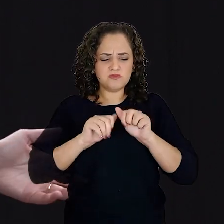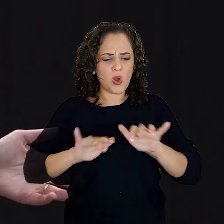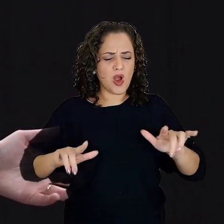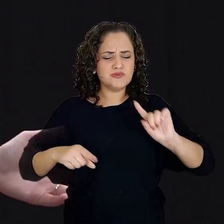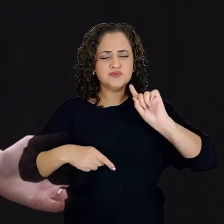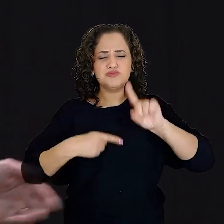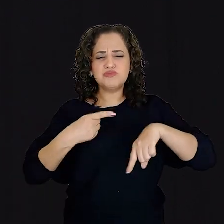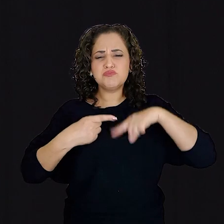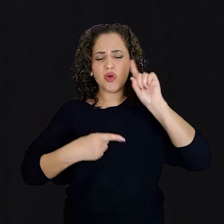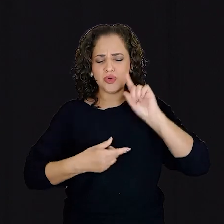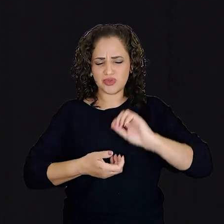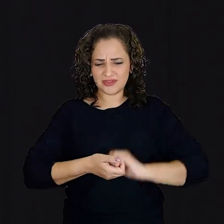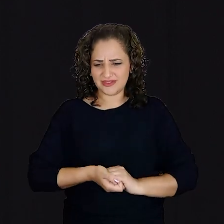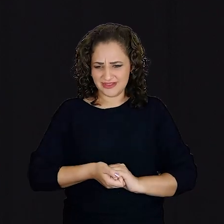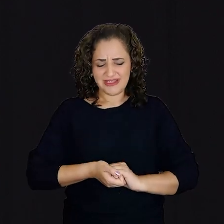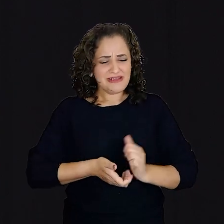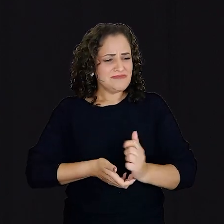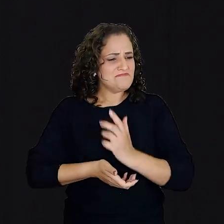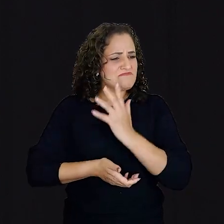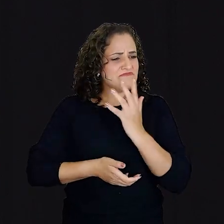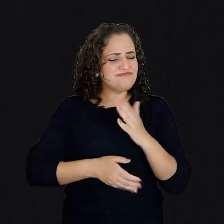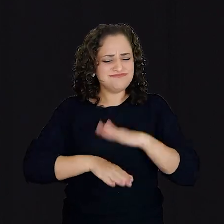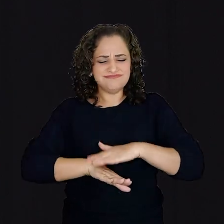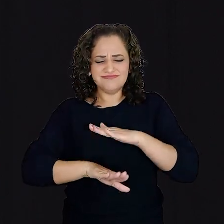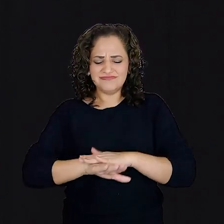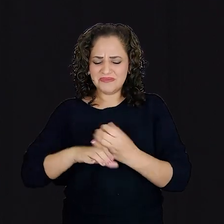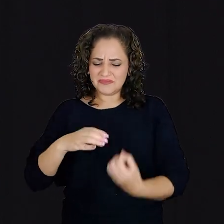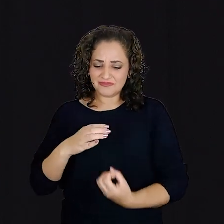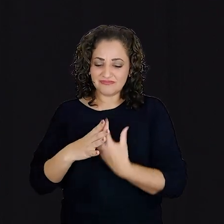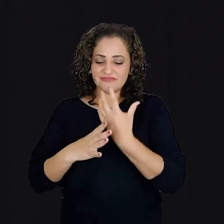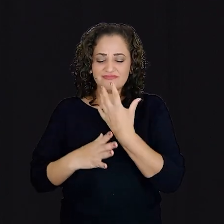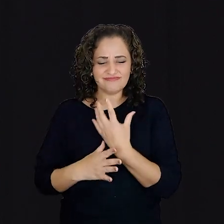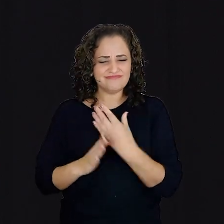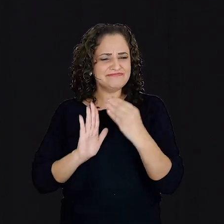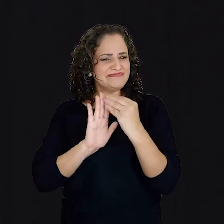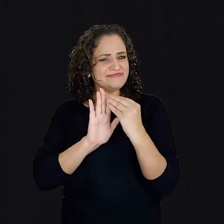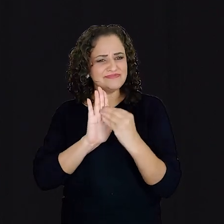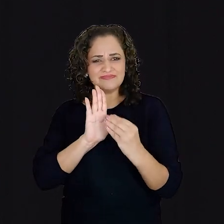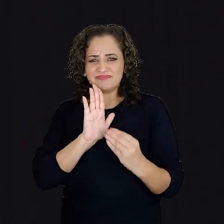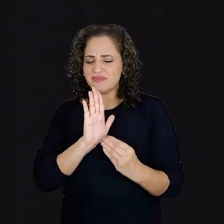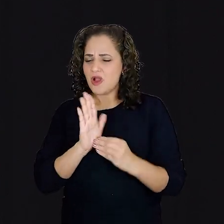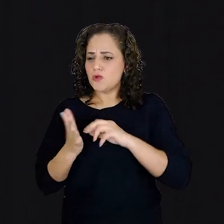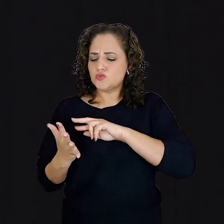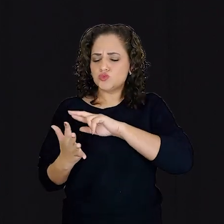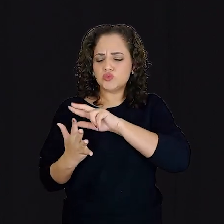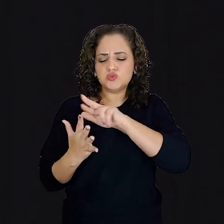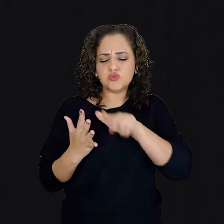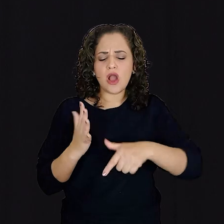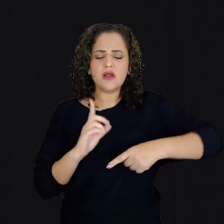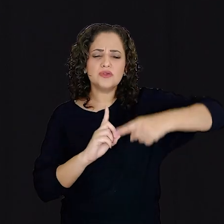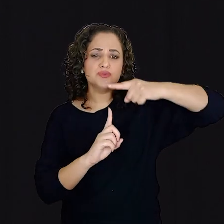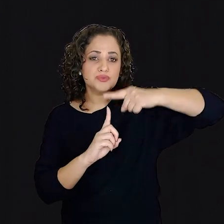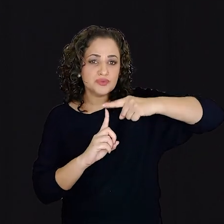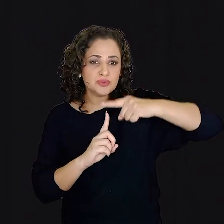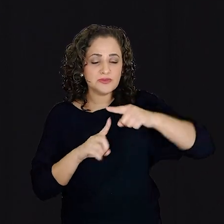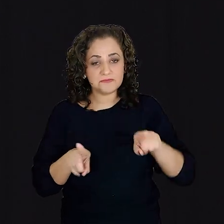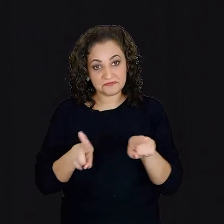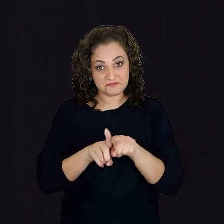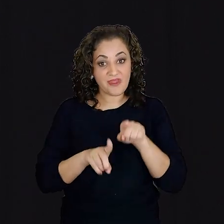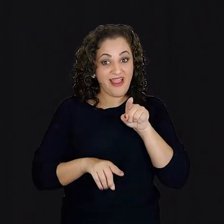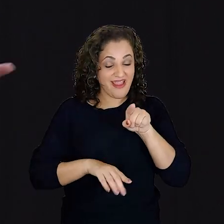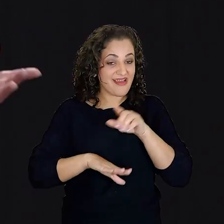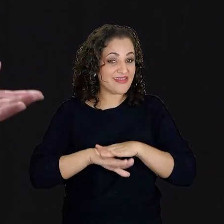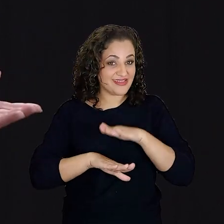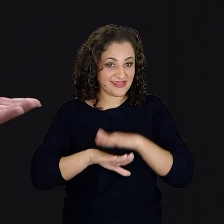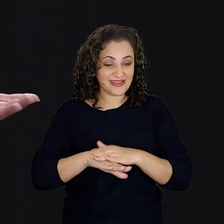Centenas de composições compõem o seu repertório e dos mais variados gêneros. Inclusive, ela é a compositora da primeira marchinha de